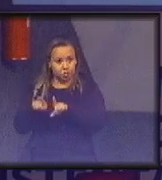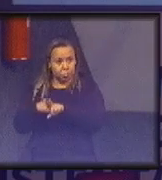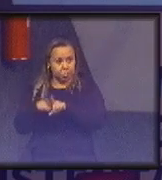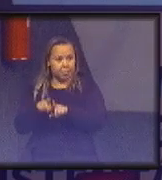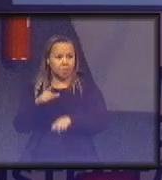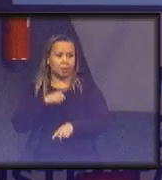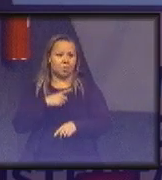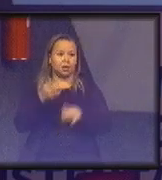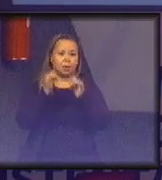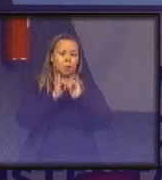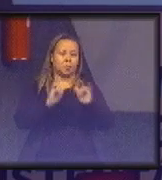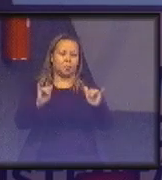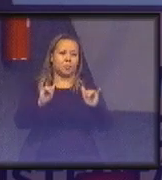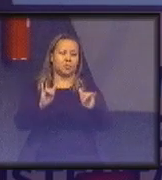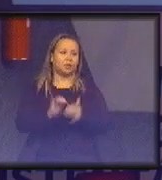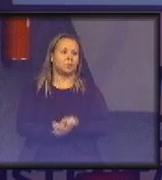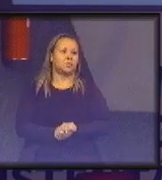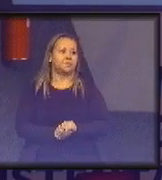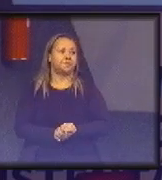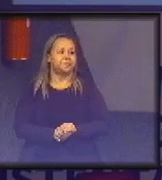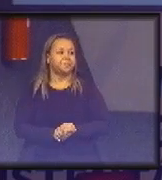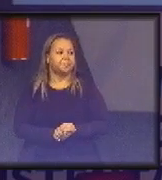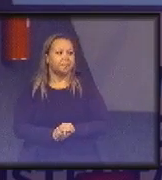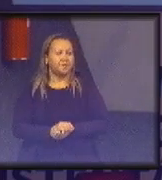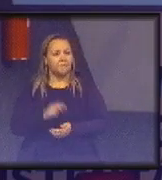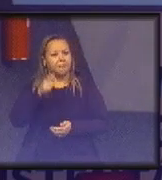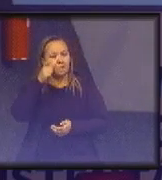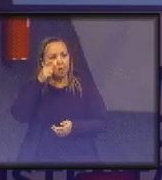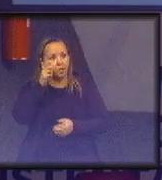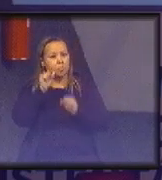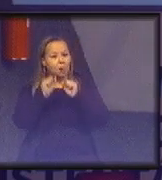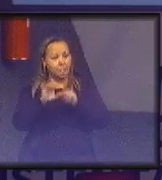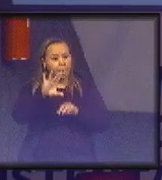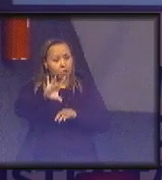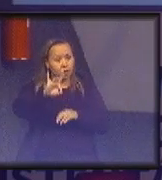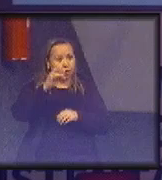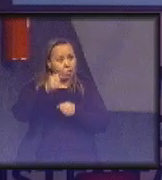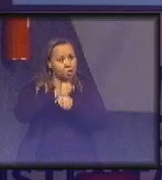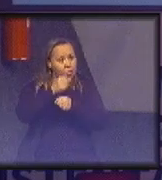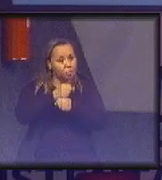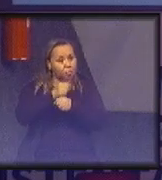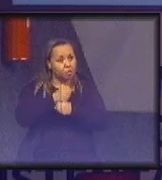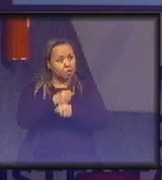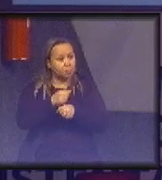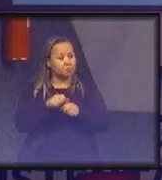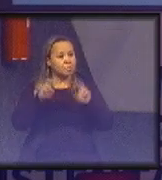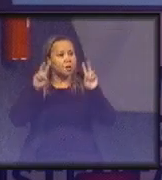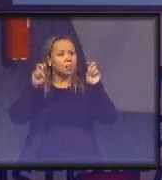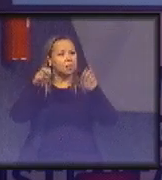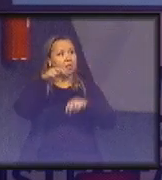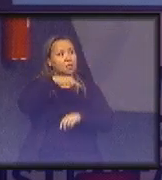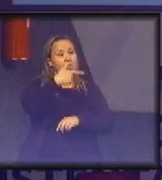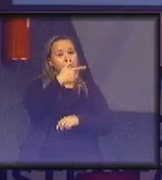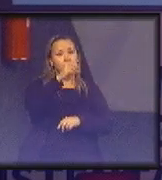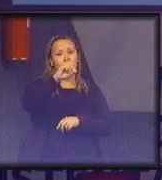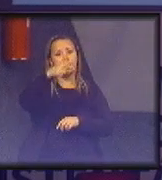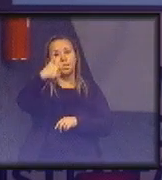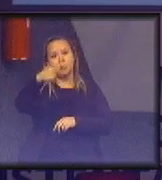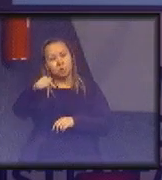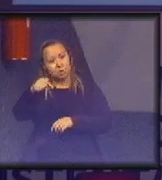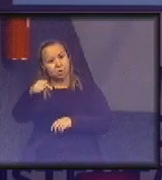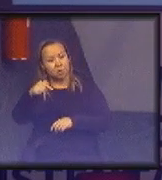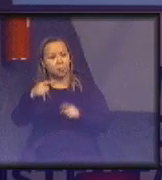tribunal quanto de outros segmentos, também isso foi interessante. E pode escolher o ano também. No caso, ele está selecionado 2017, mas pode escolher